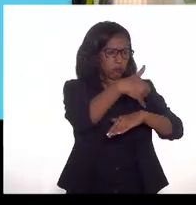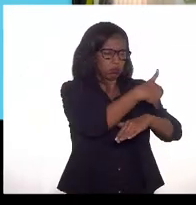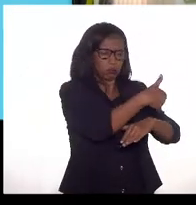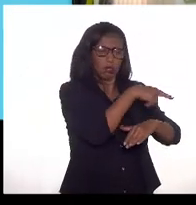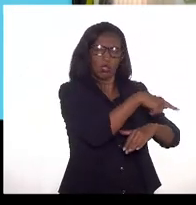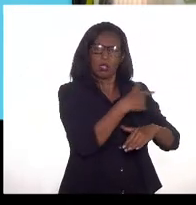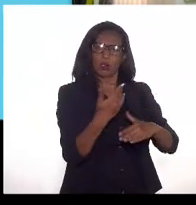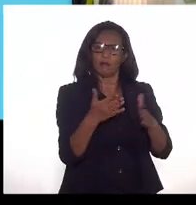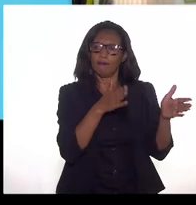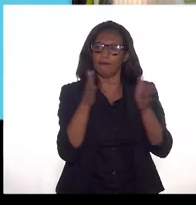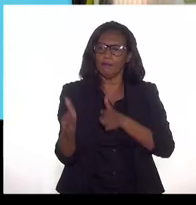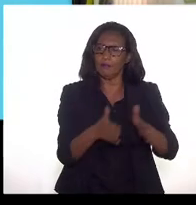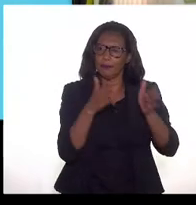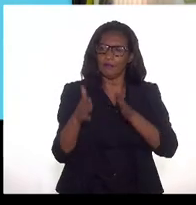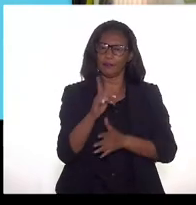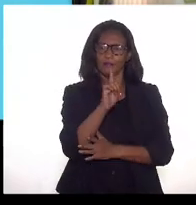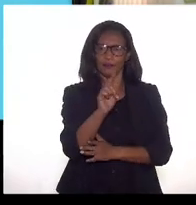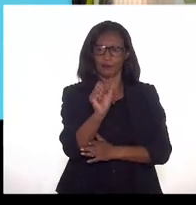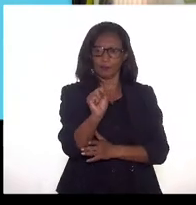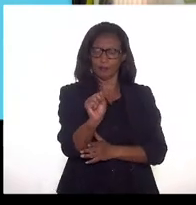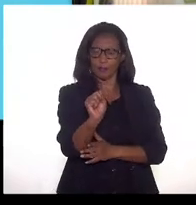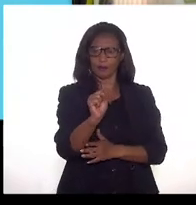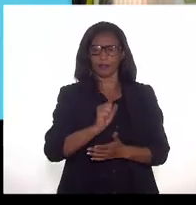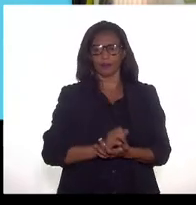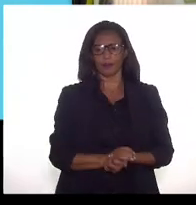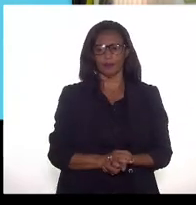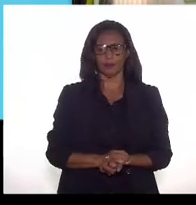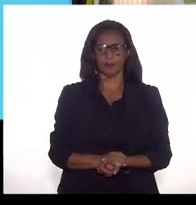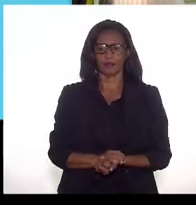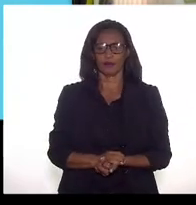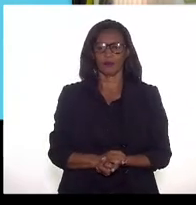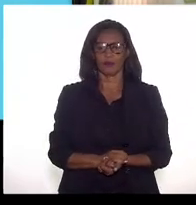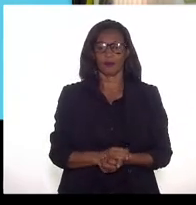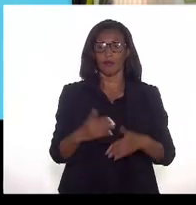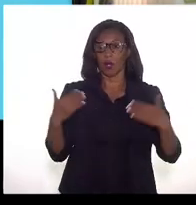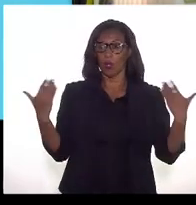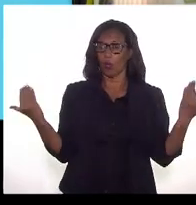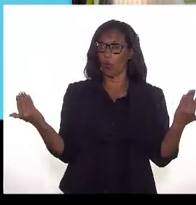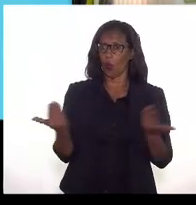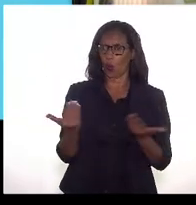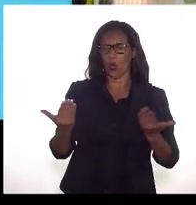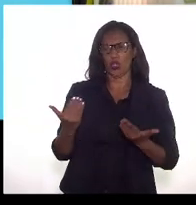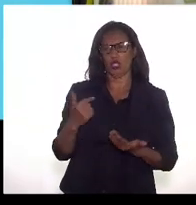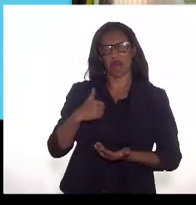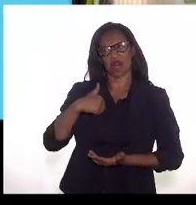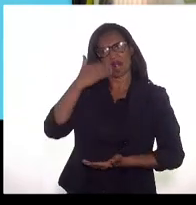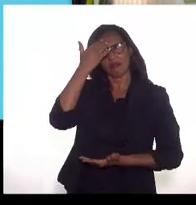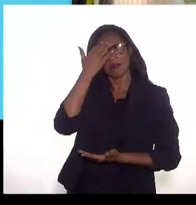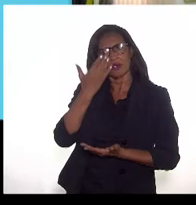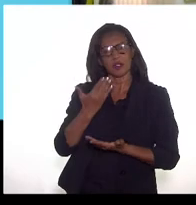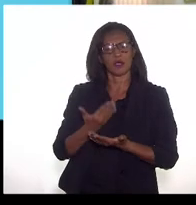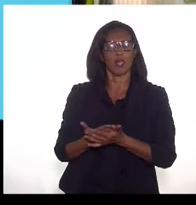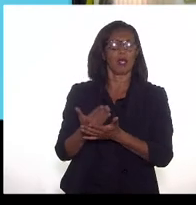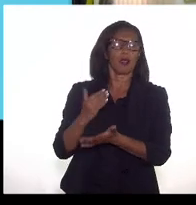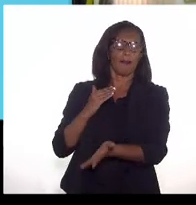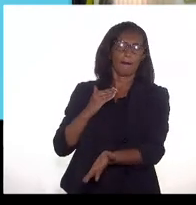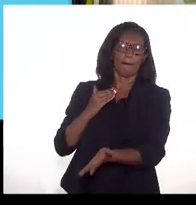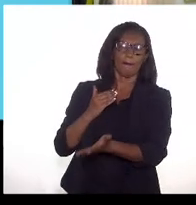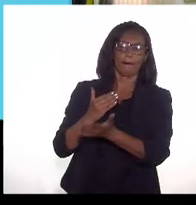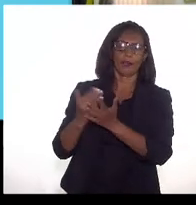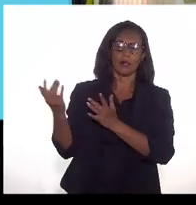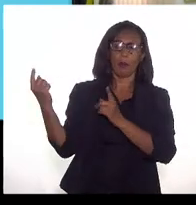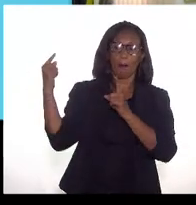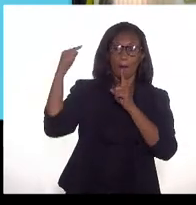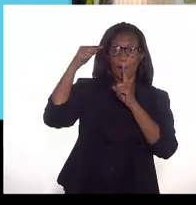de produção de gás. hoje em dia eu creio que o principal ponto